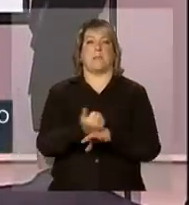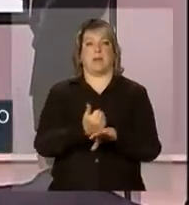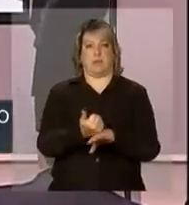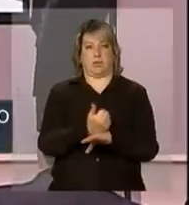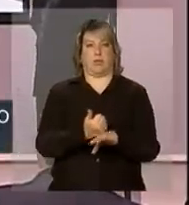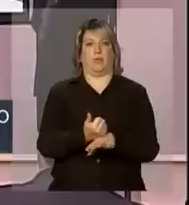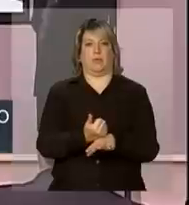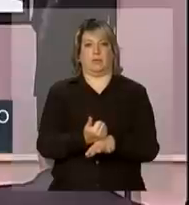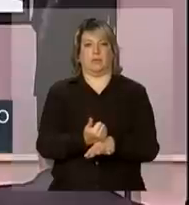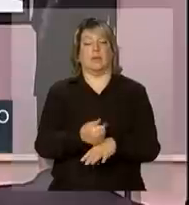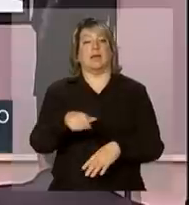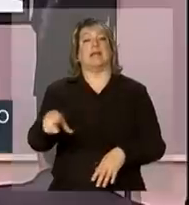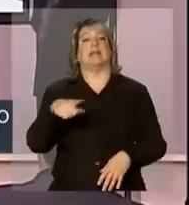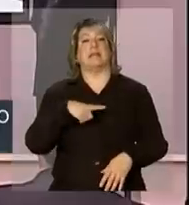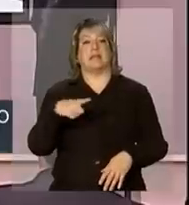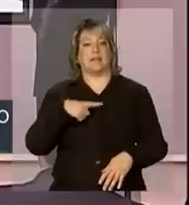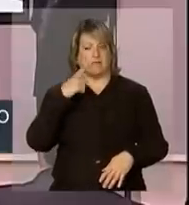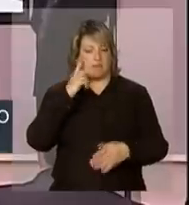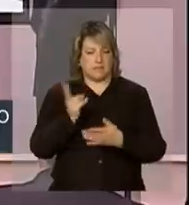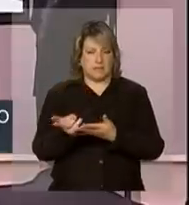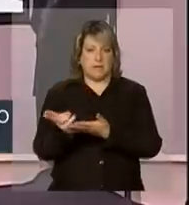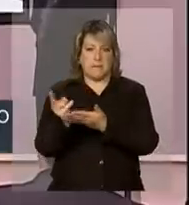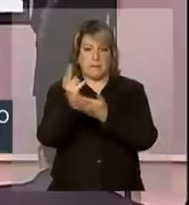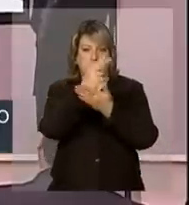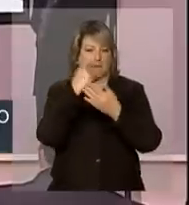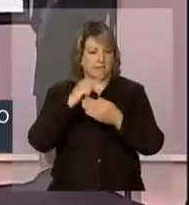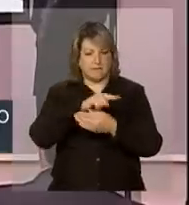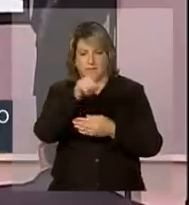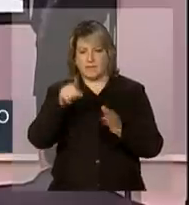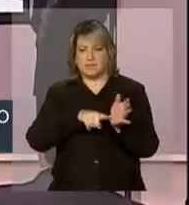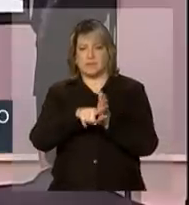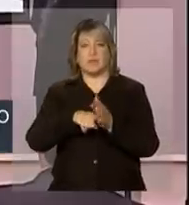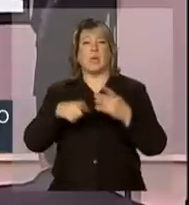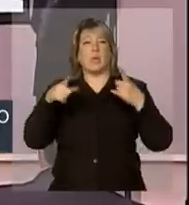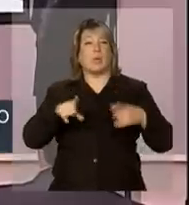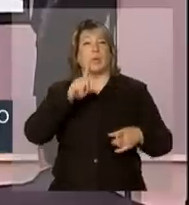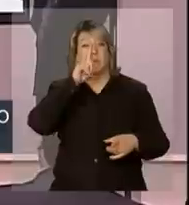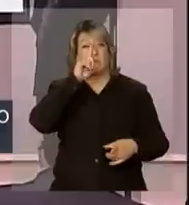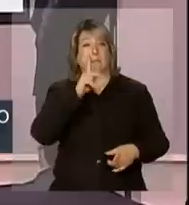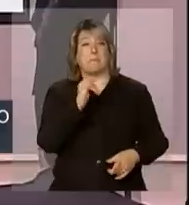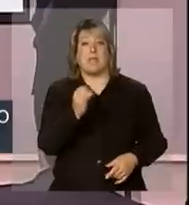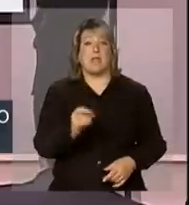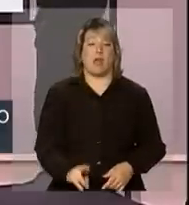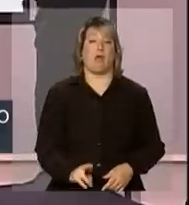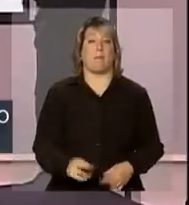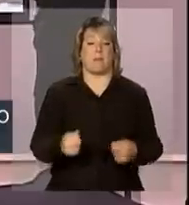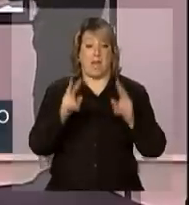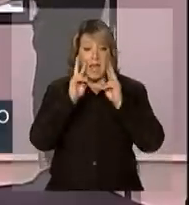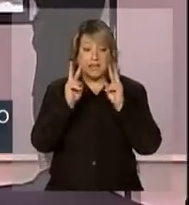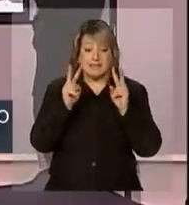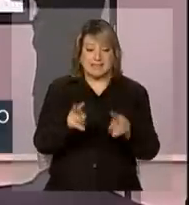Elas estão mapeadas, os piores lugares onde a gente tem que ter um foco com maior